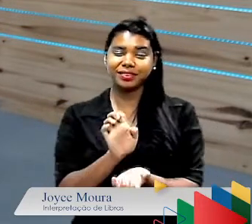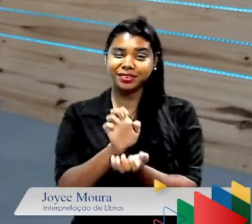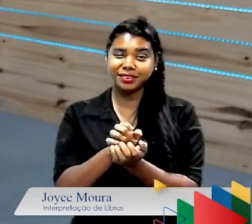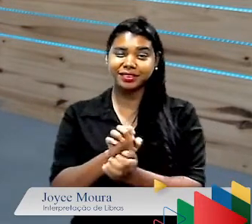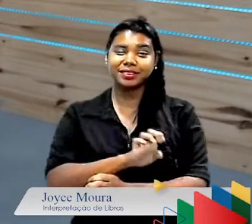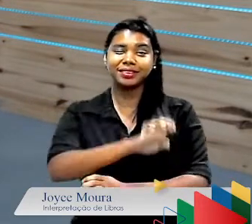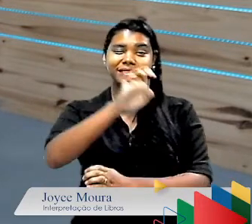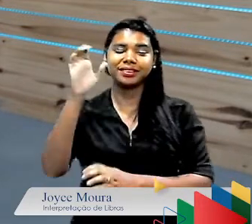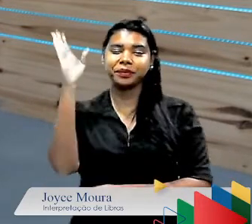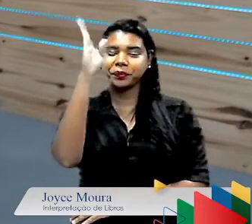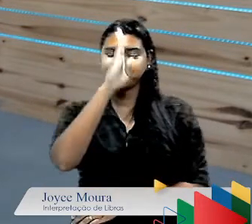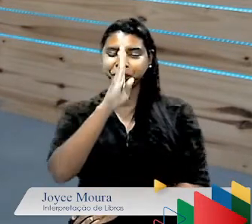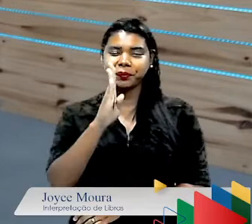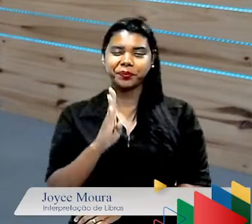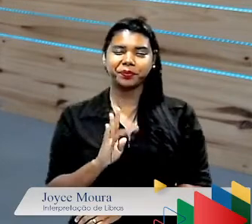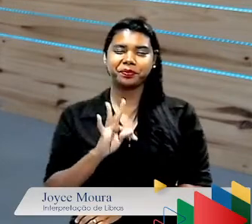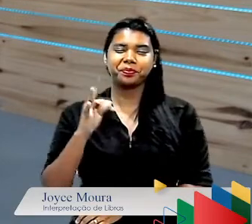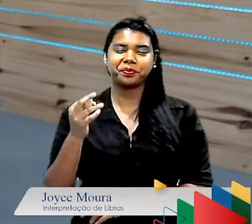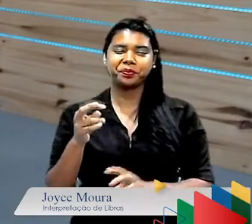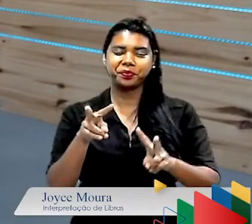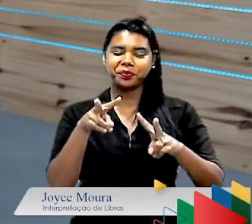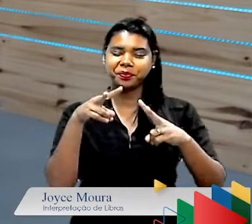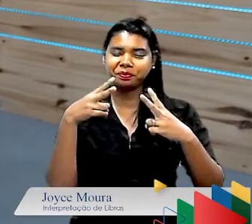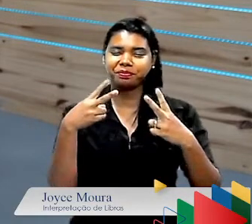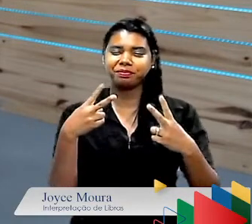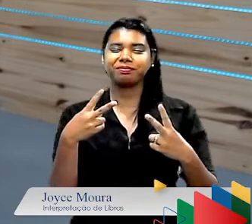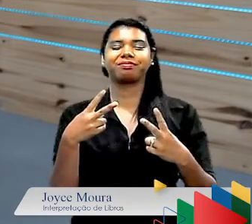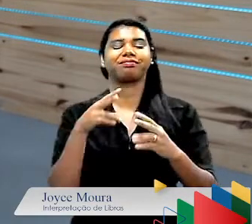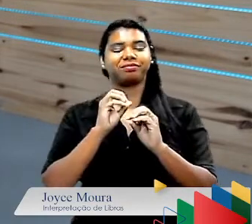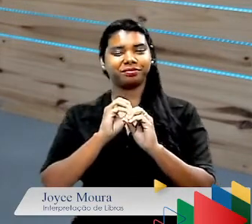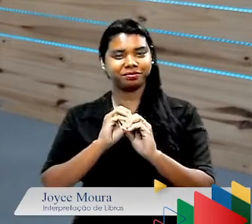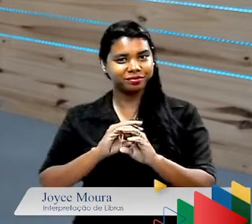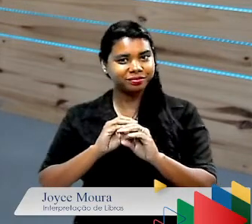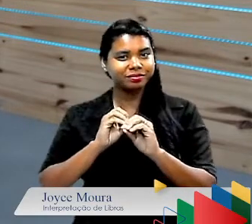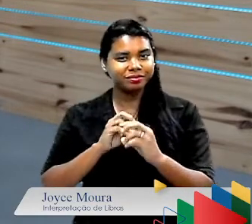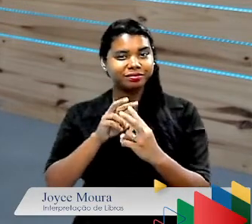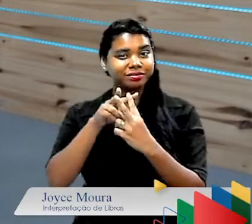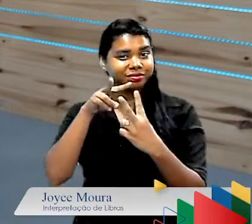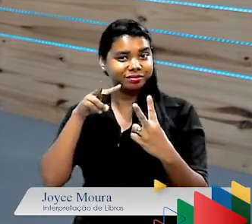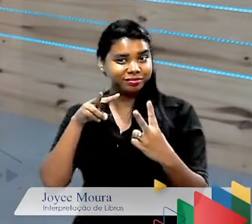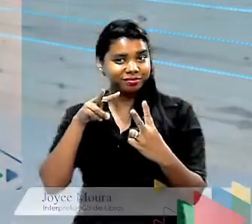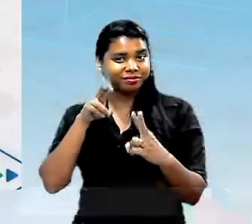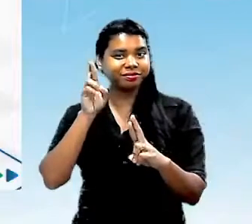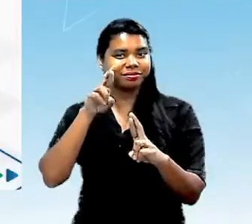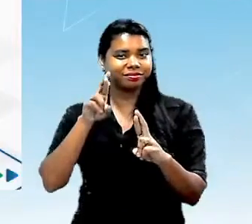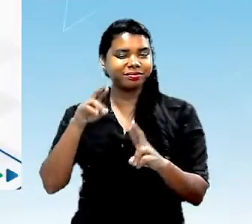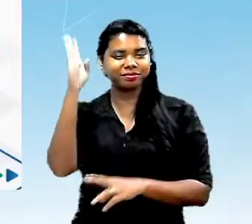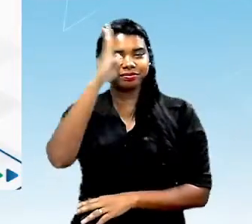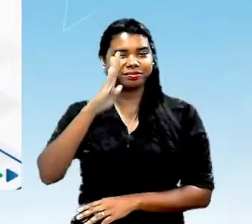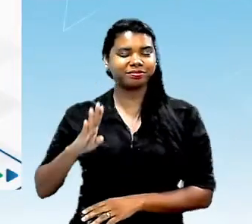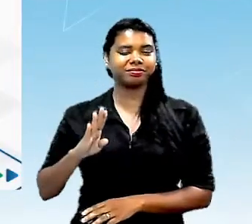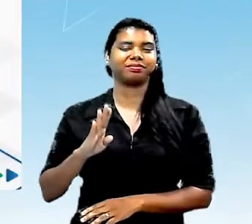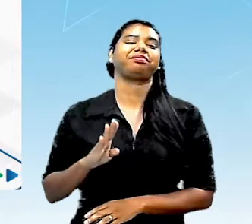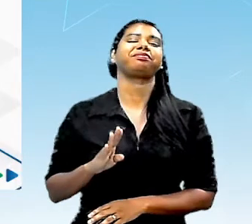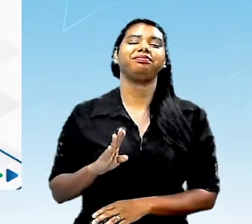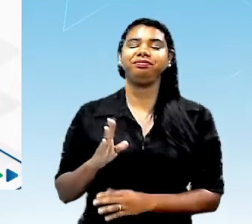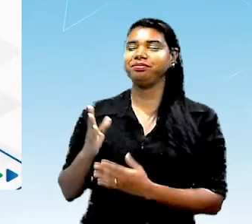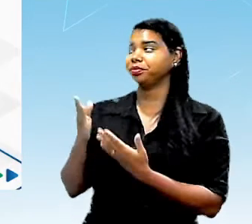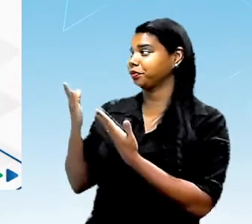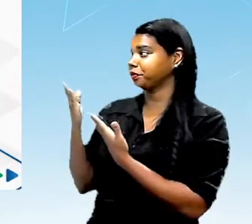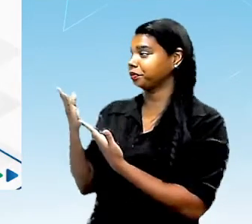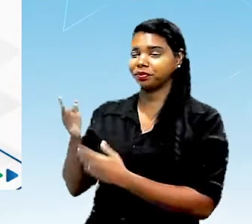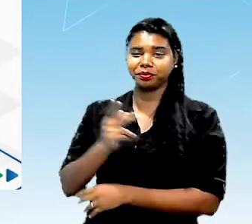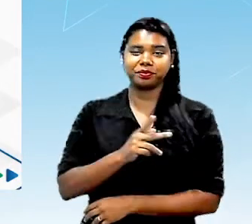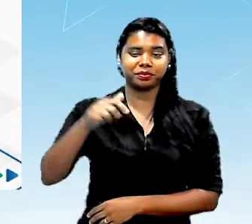co mas o Brasil inteiro aí, prestando atenção na educação que é referência pro Brasil inteiro Eu sou o professor Aquiles Cavalc